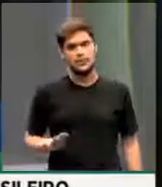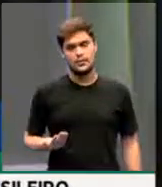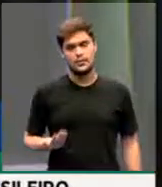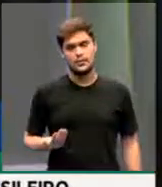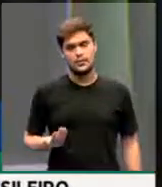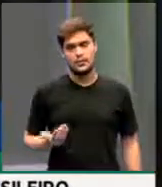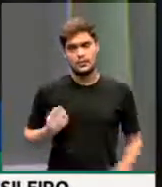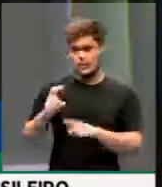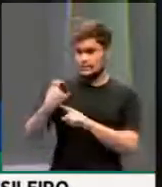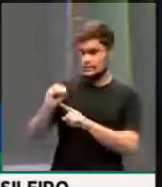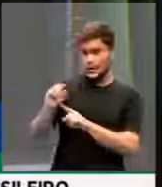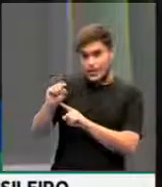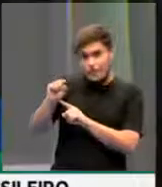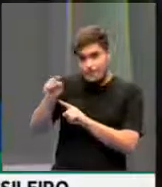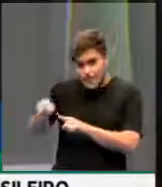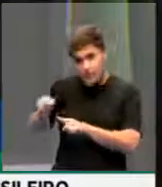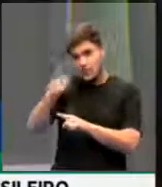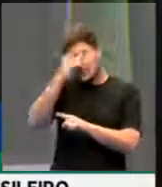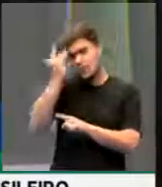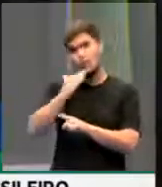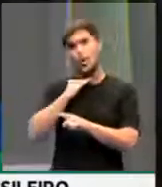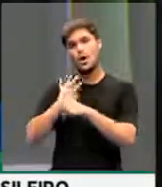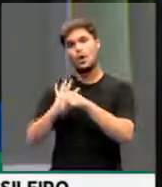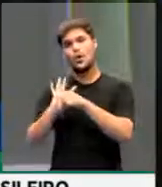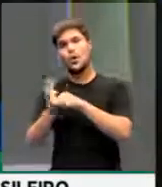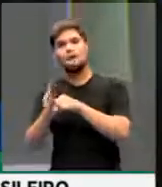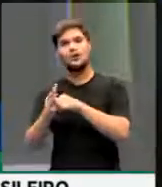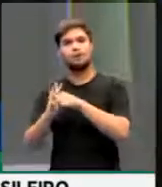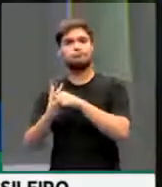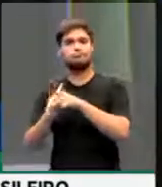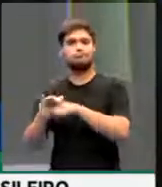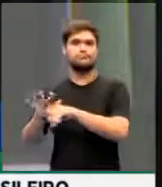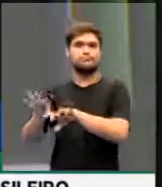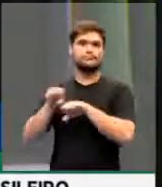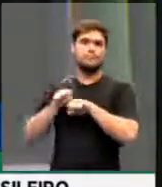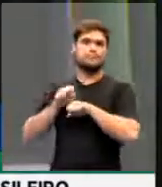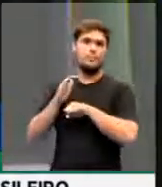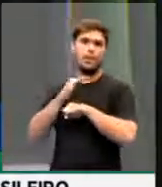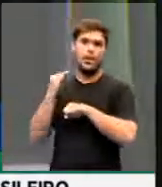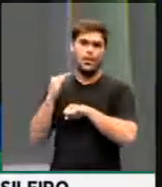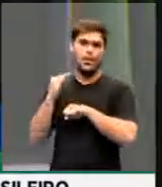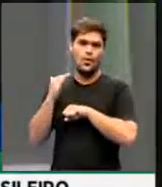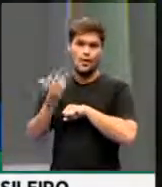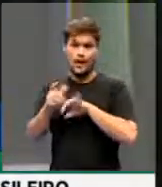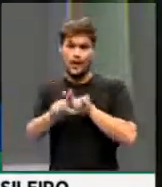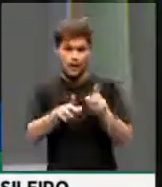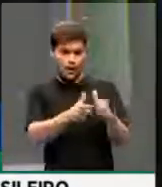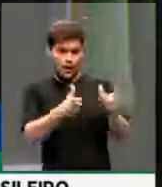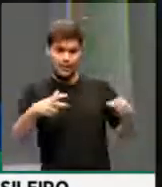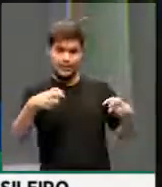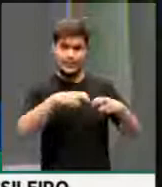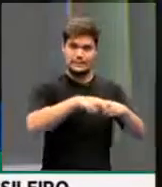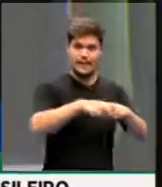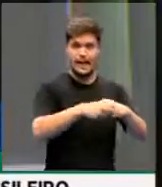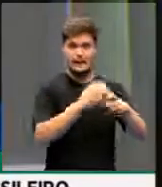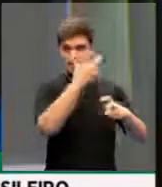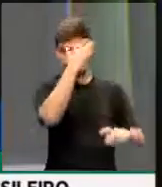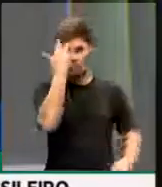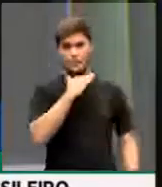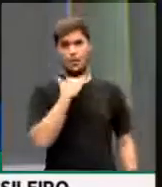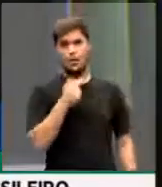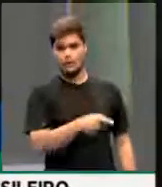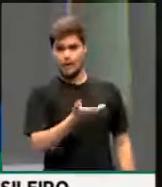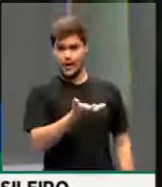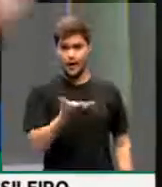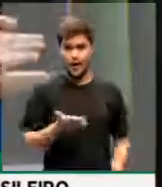bastam 50 mil mortos pela Covid? É preciso aumentar também o número de mortos no trânsito? Será que é isso que se